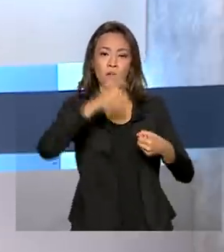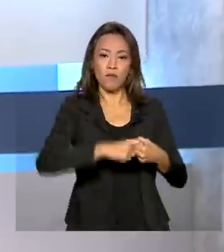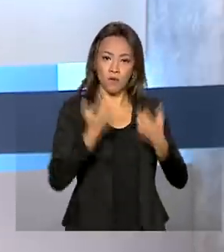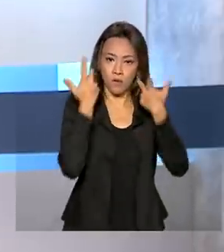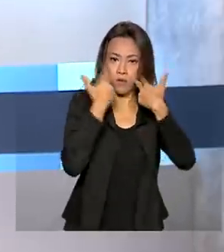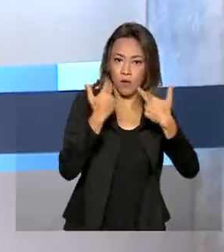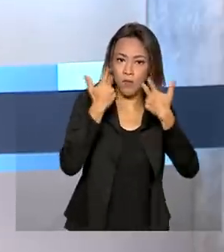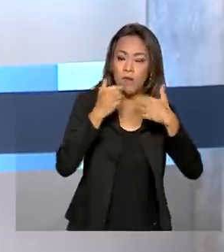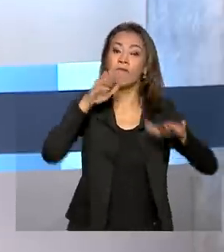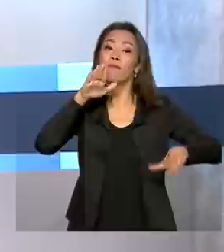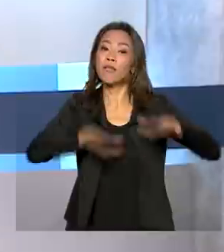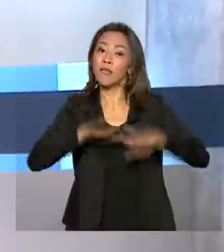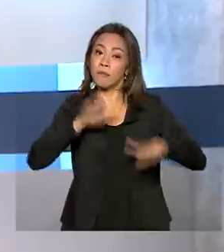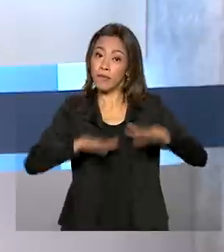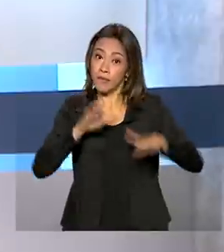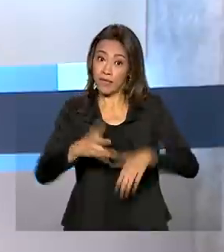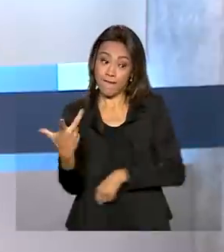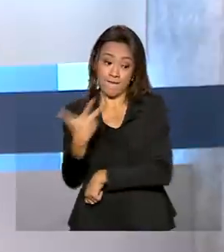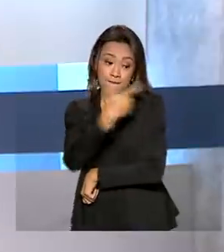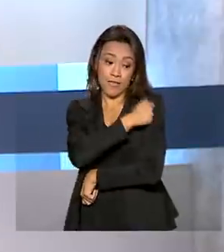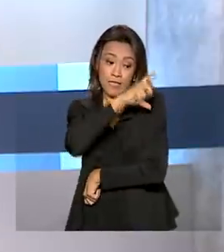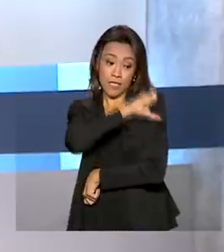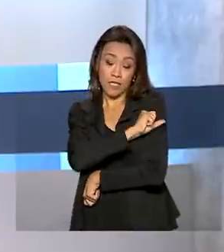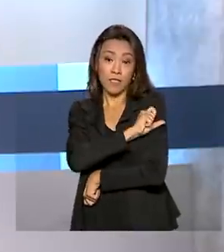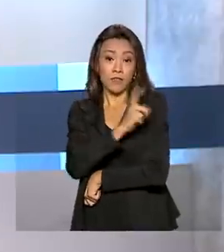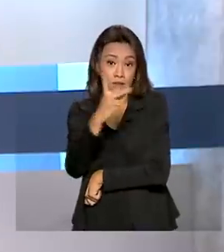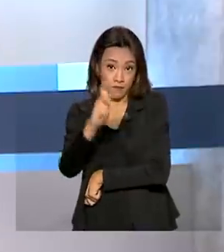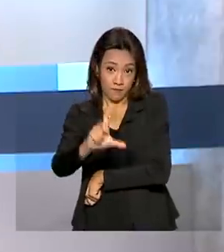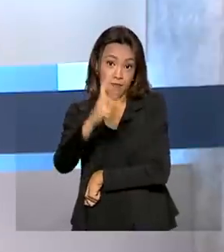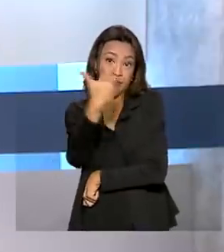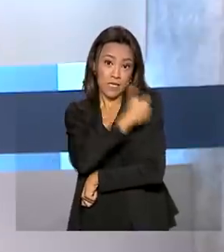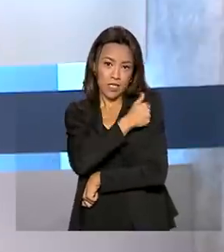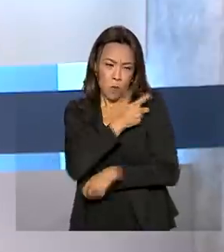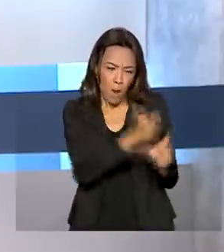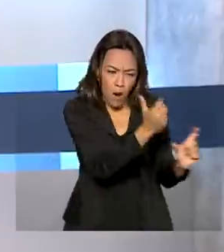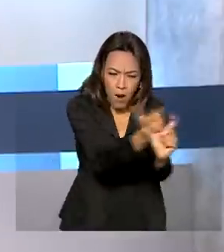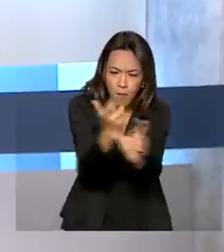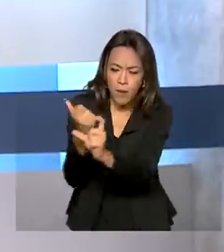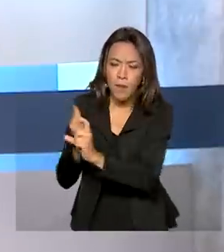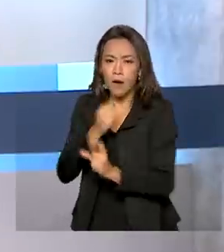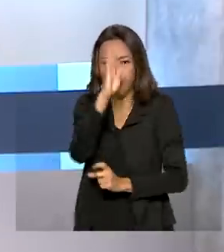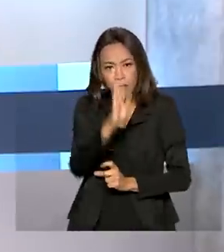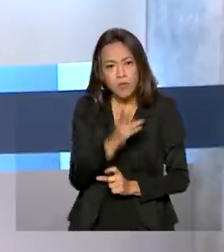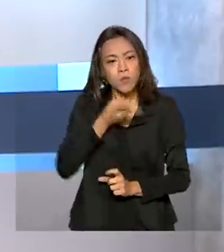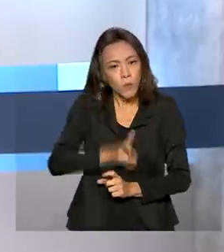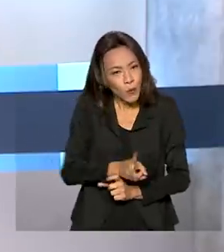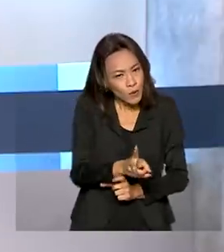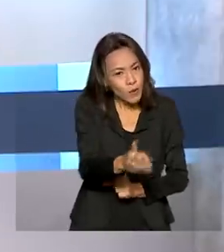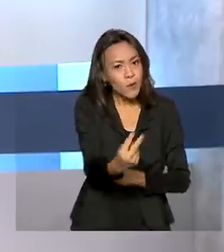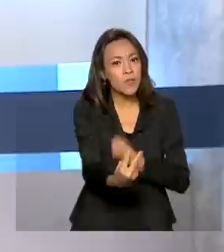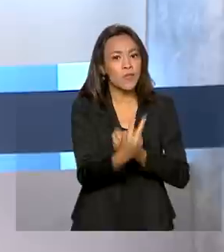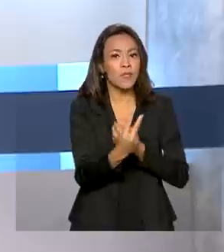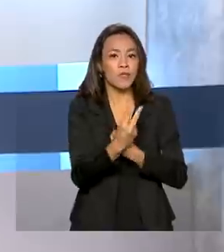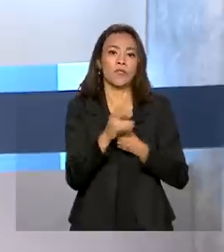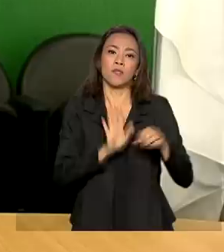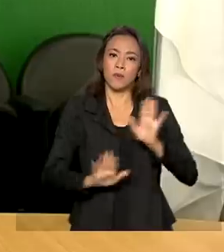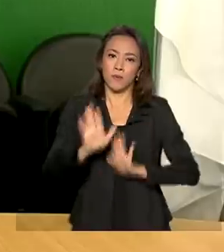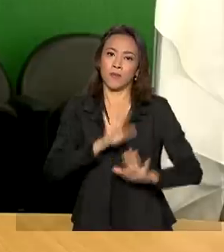normalidade depende da vacinação em massa e que o Brasil segue firme com as medidas de prevenção contra a Covid-19.